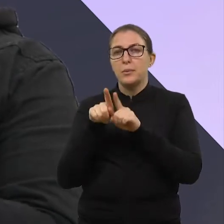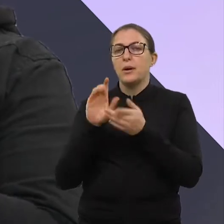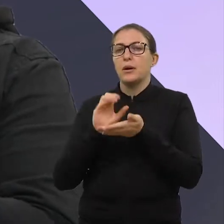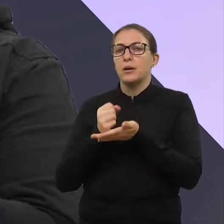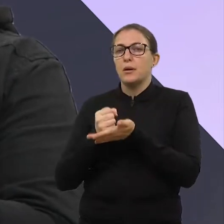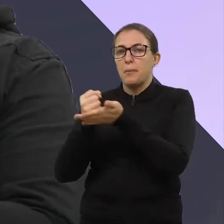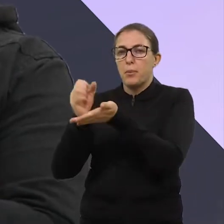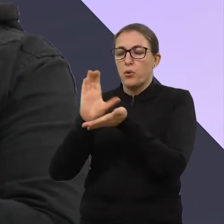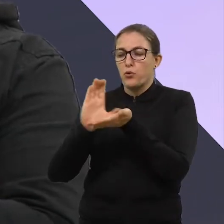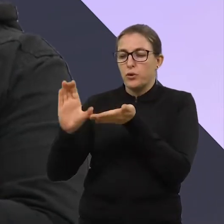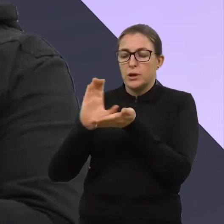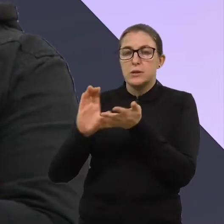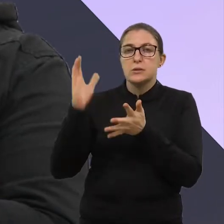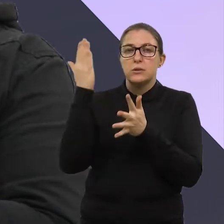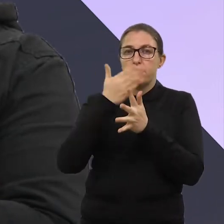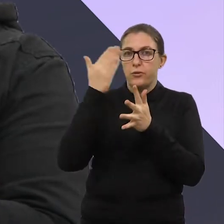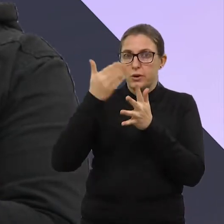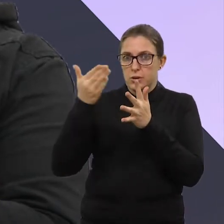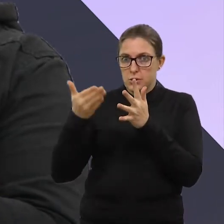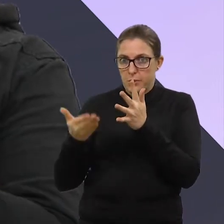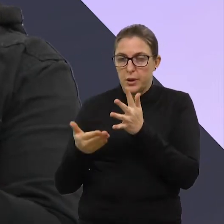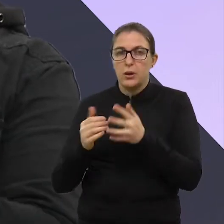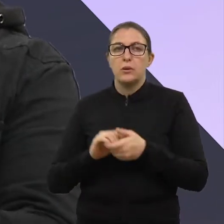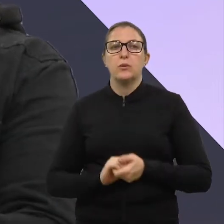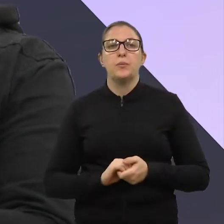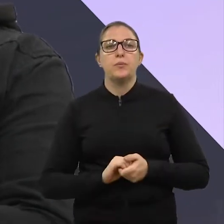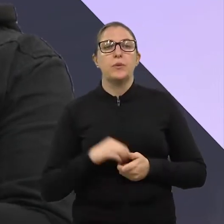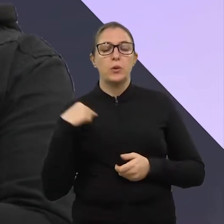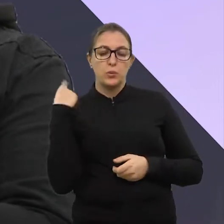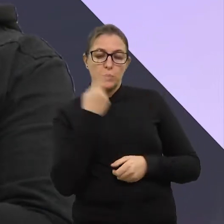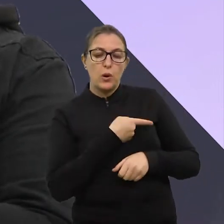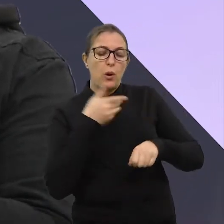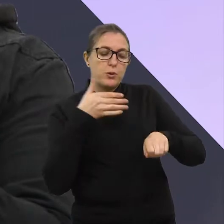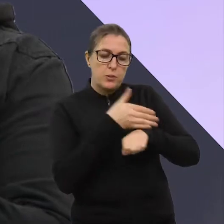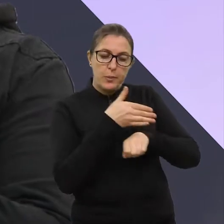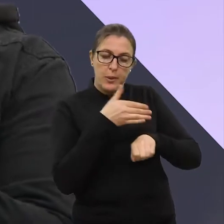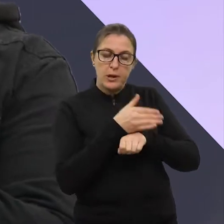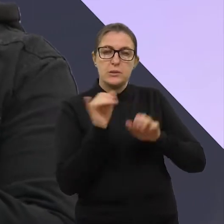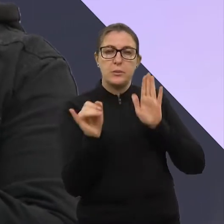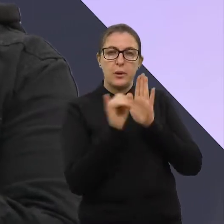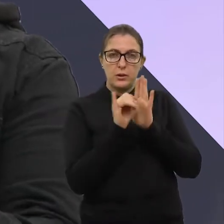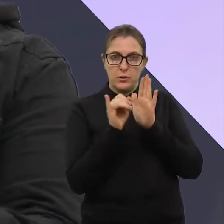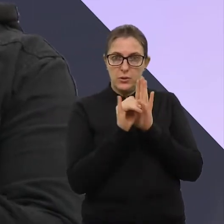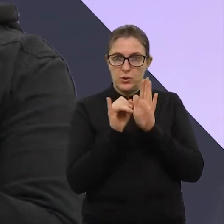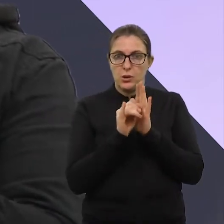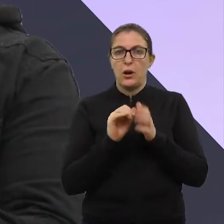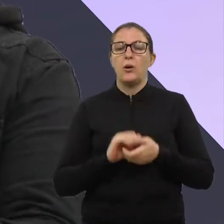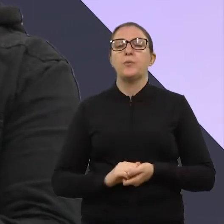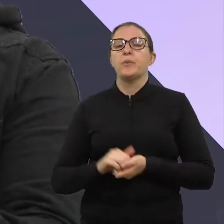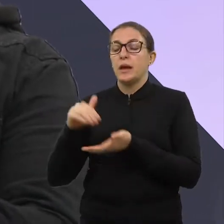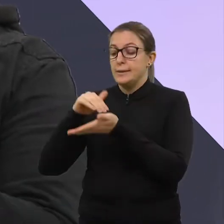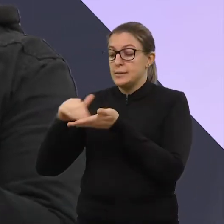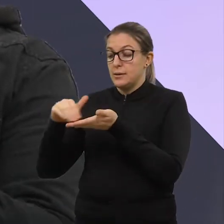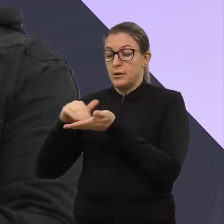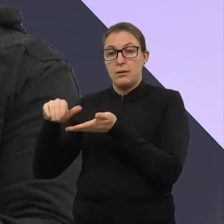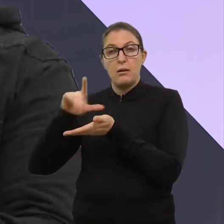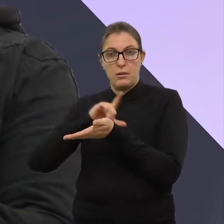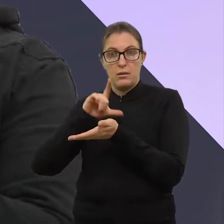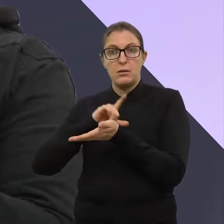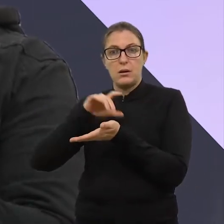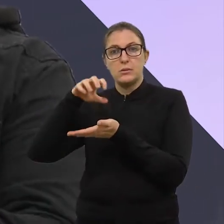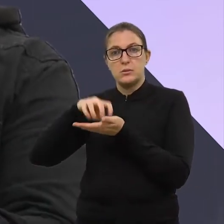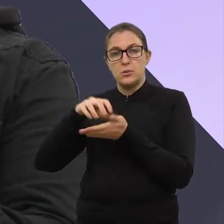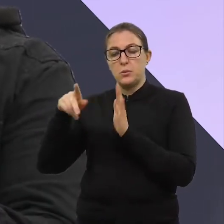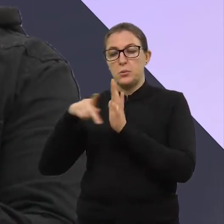edital para também, enfim, fazermos parte desse... Nós temos um perfil, a nossa Secretaria tem um setor de